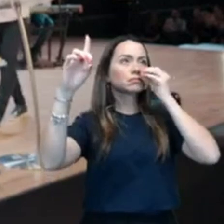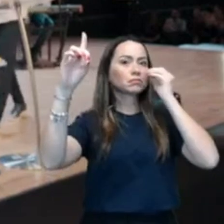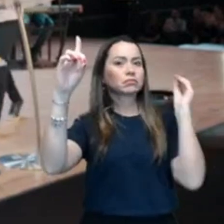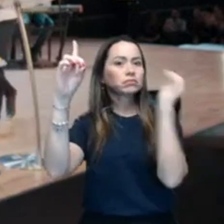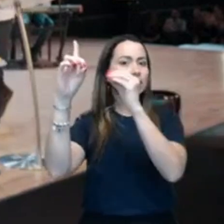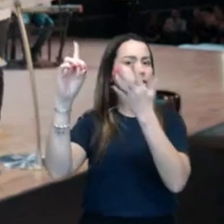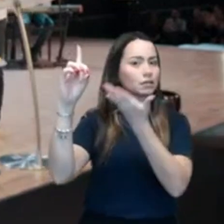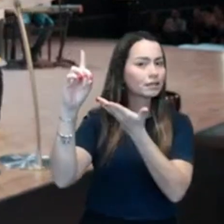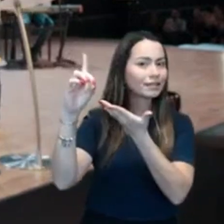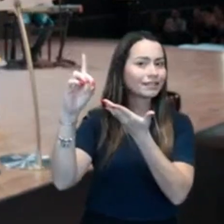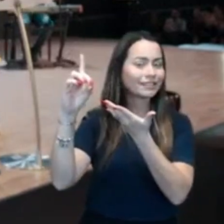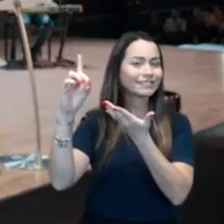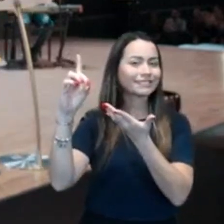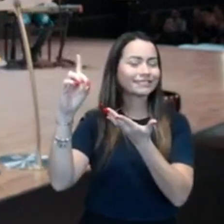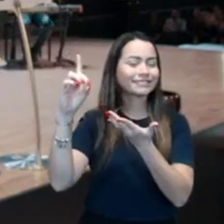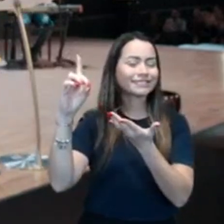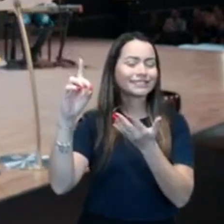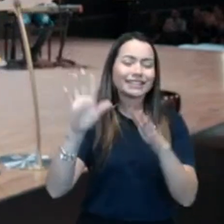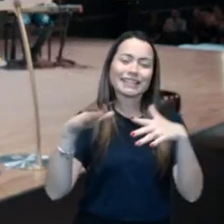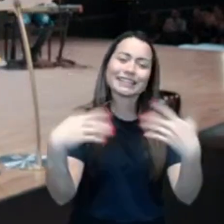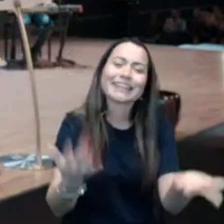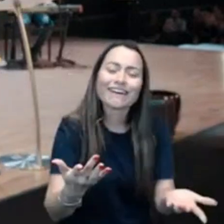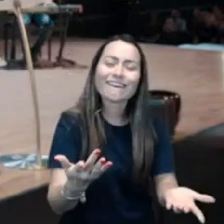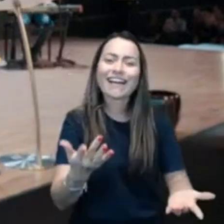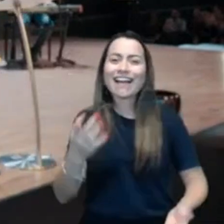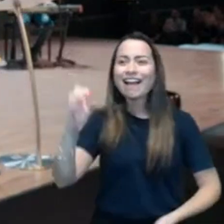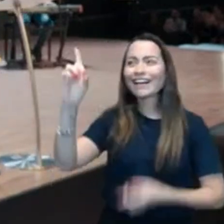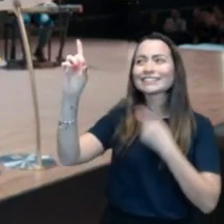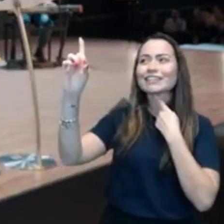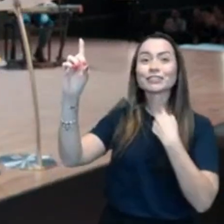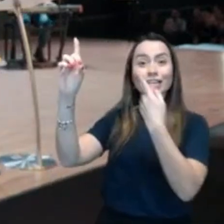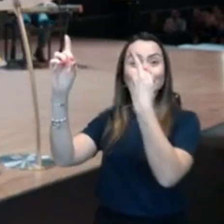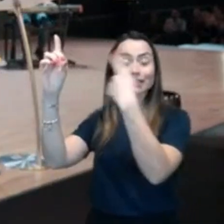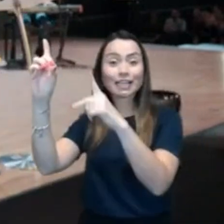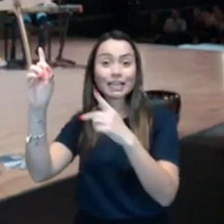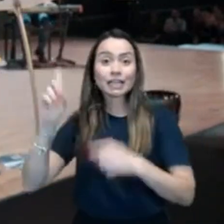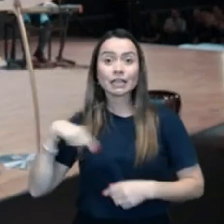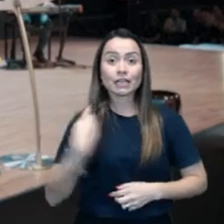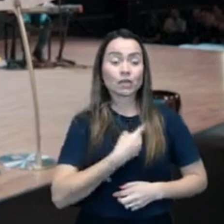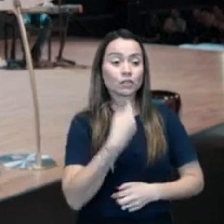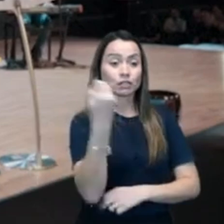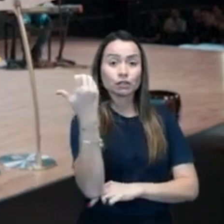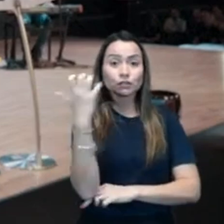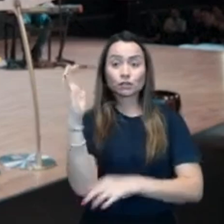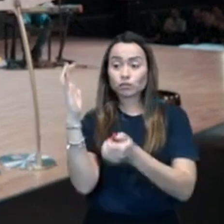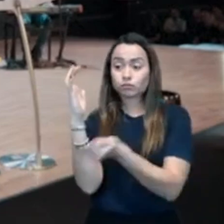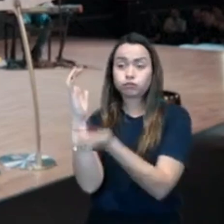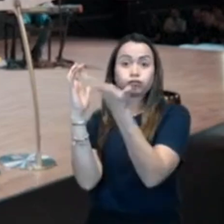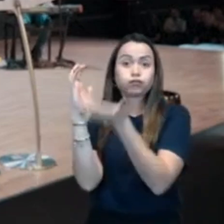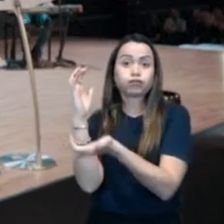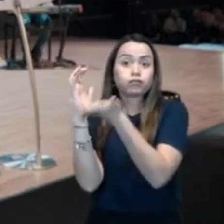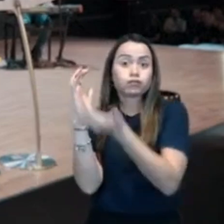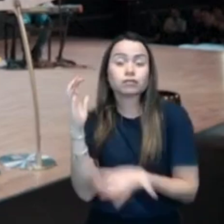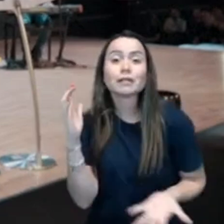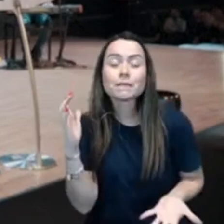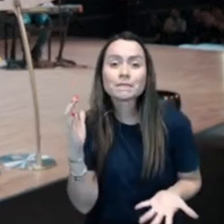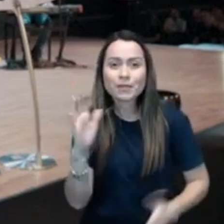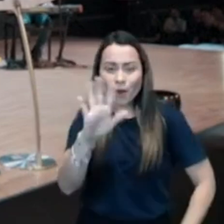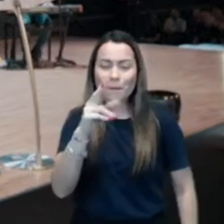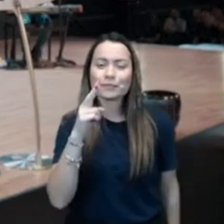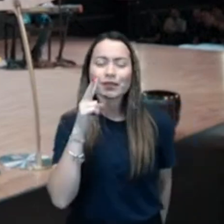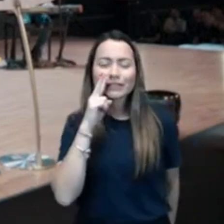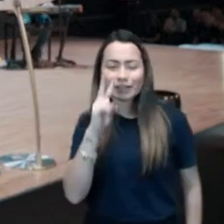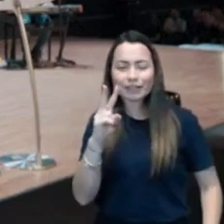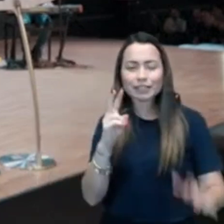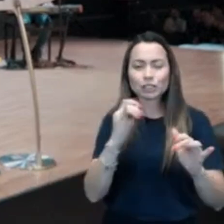Então, é da vontade de Deus que a gente frutifique. Lucas capítulo 13, você vai ver Jesus passando por uma figueira e falando assim, cadê o